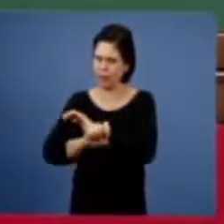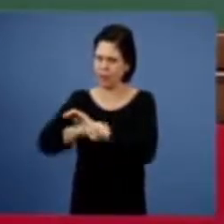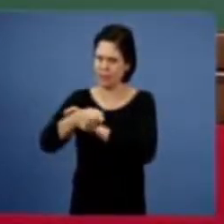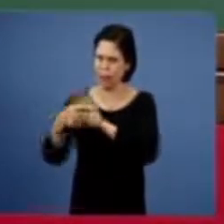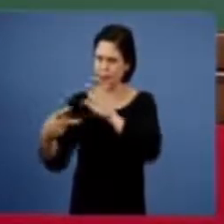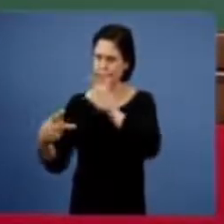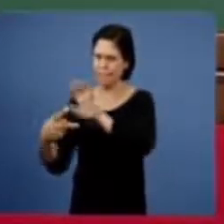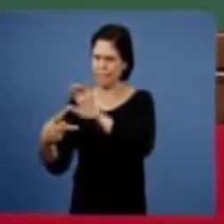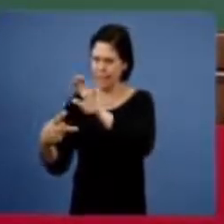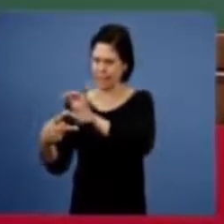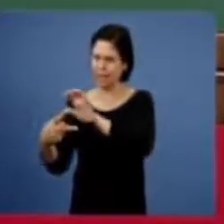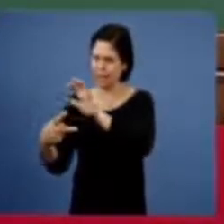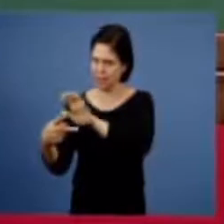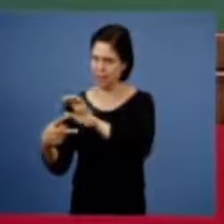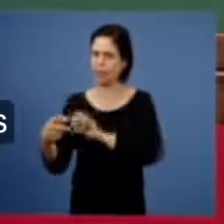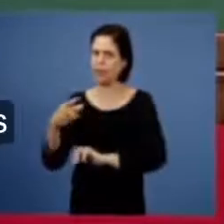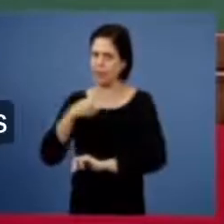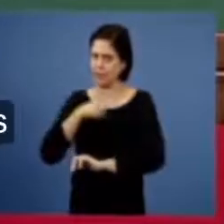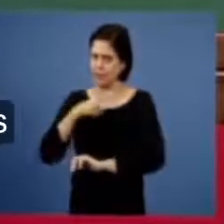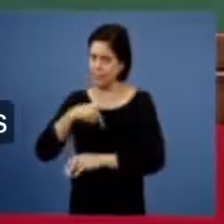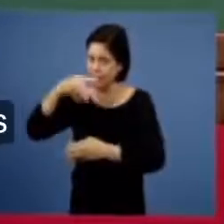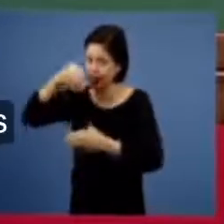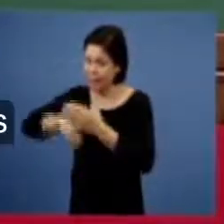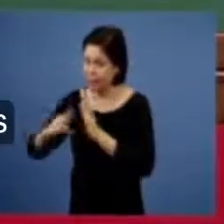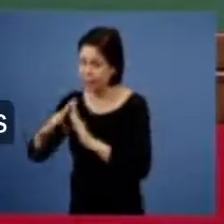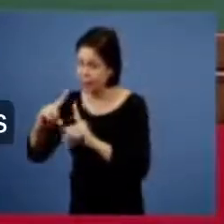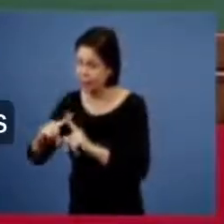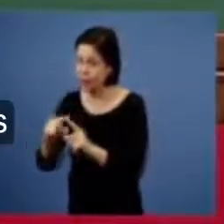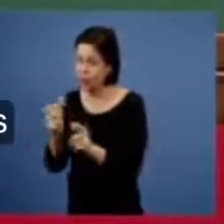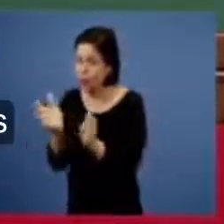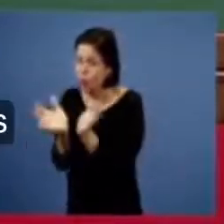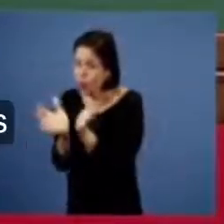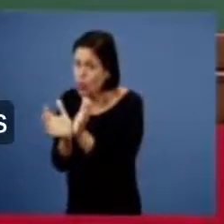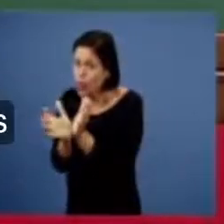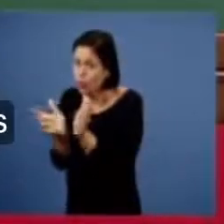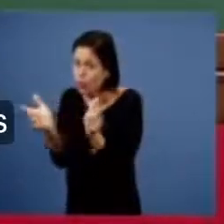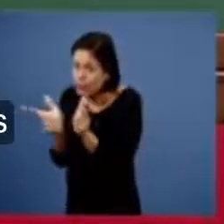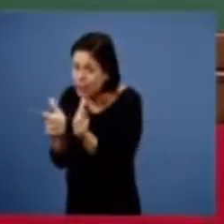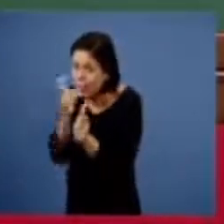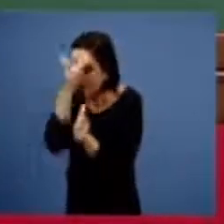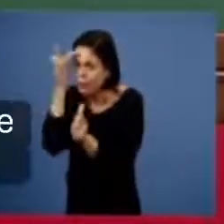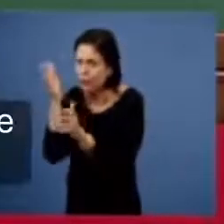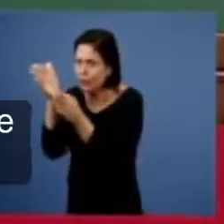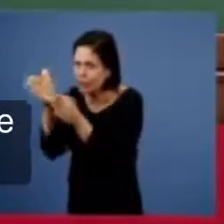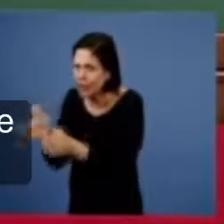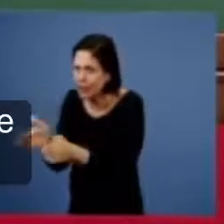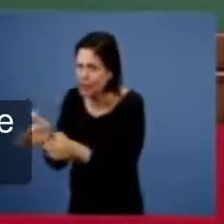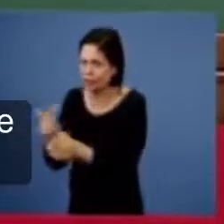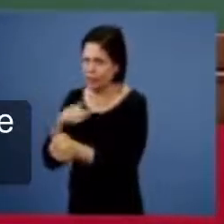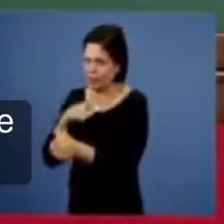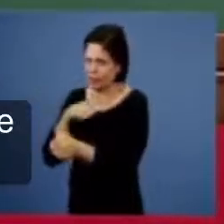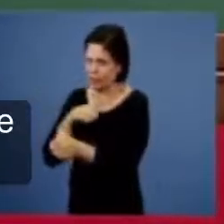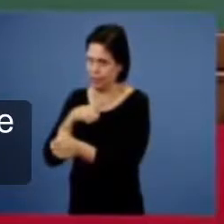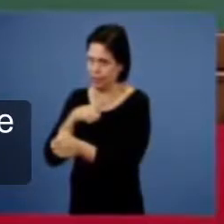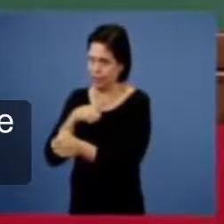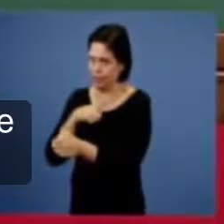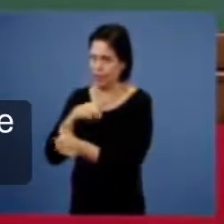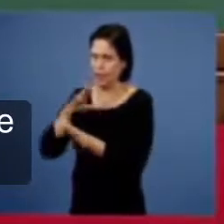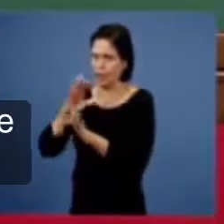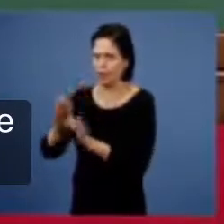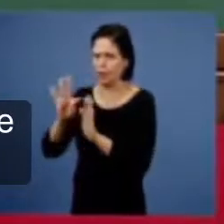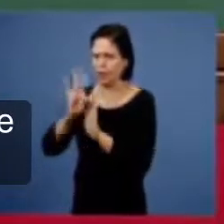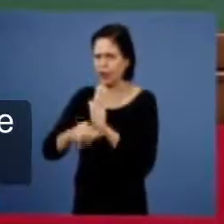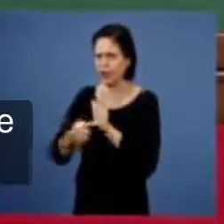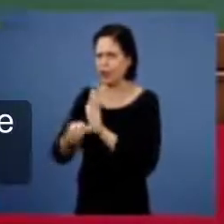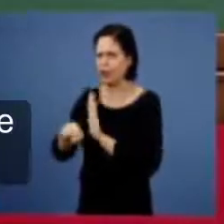que se mantiveram fiéis a palavra mas lá no texto lá na frente diz assim tendo pouca força